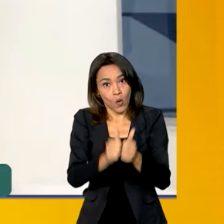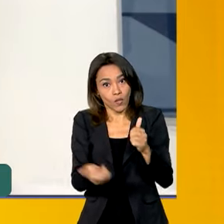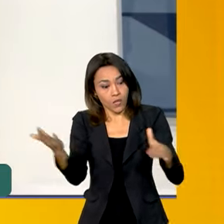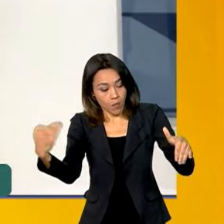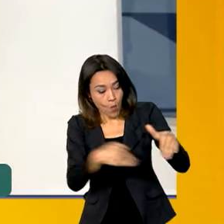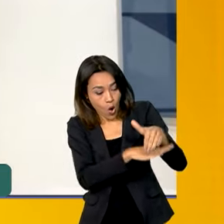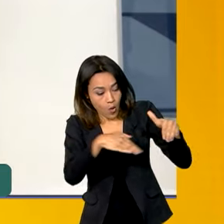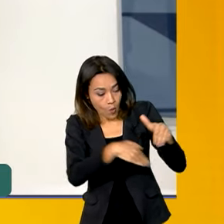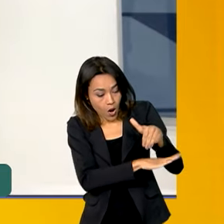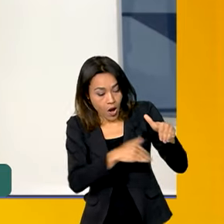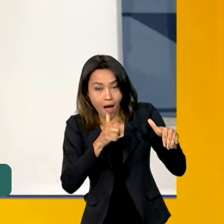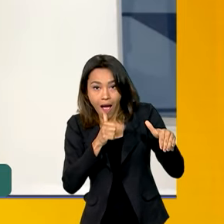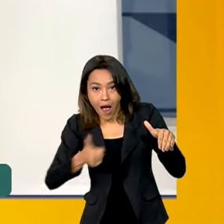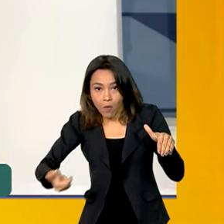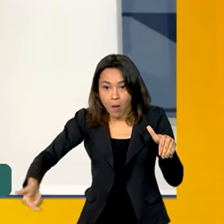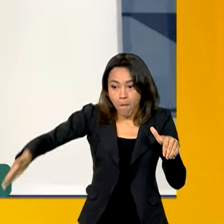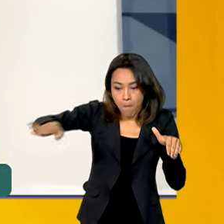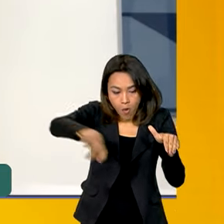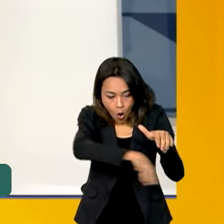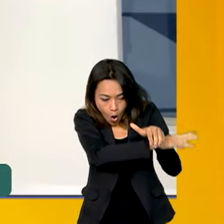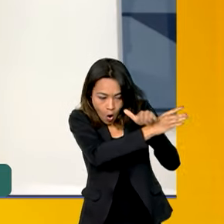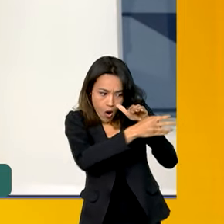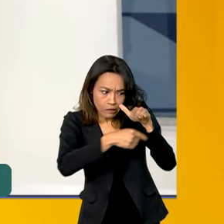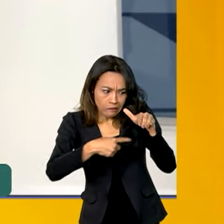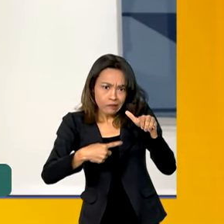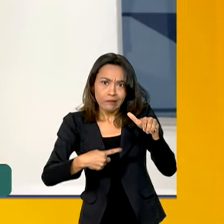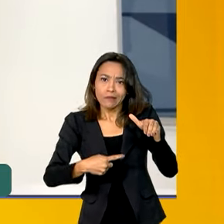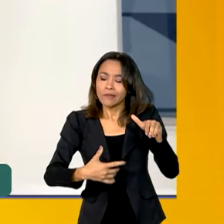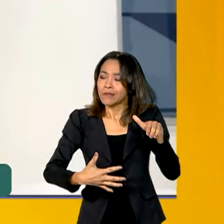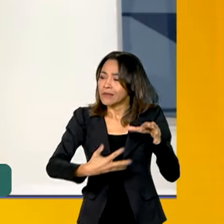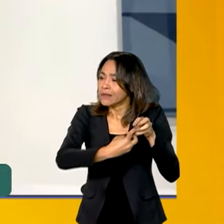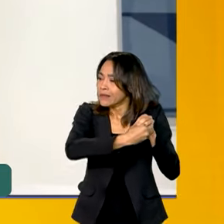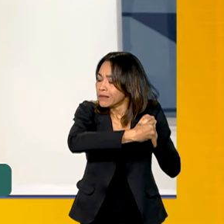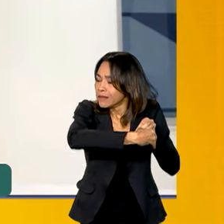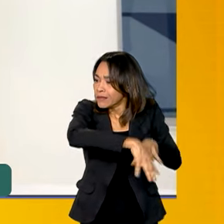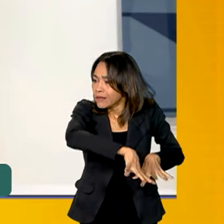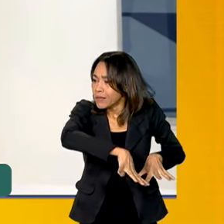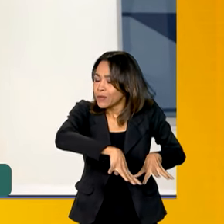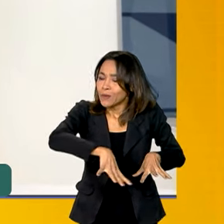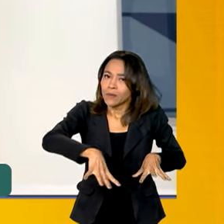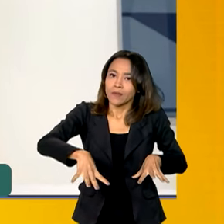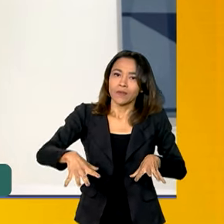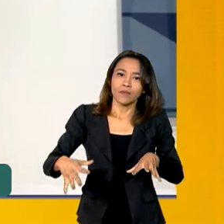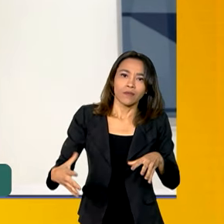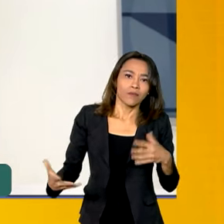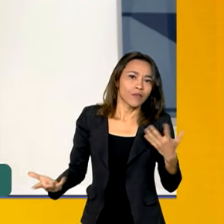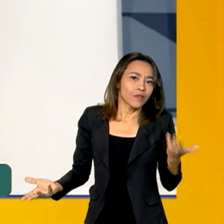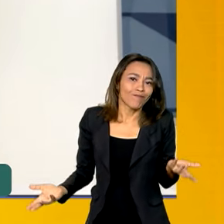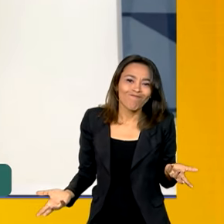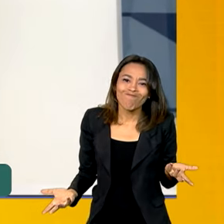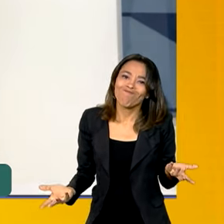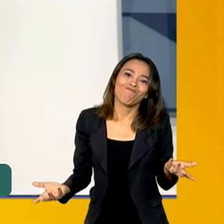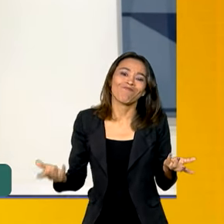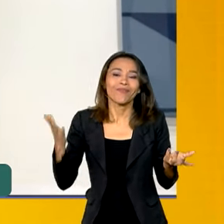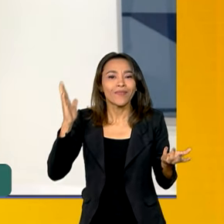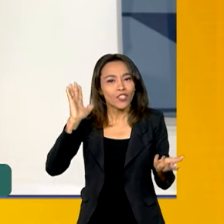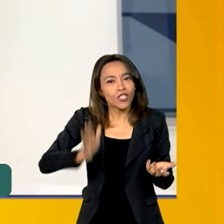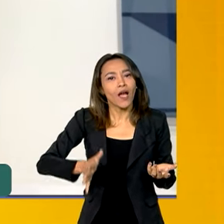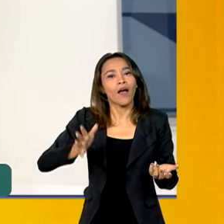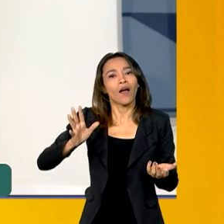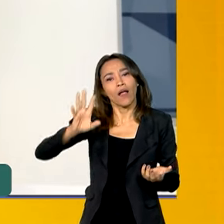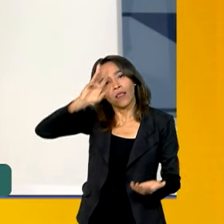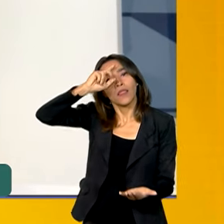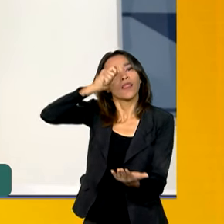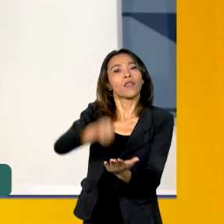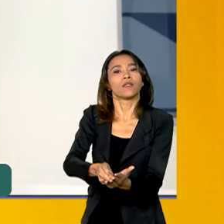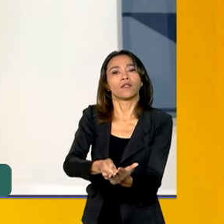água está nos armazéns, já não sabemos ainda dimensionar o tamanho dessas perdas, então foi tomada essa decisão. Nós